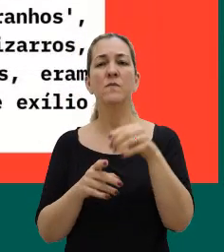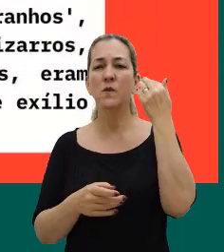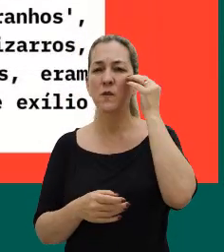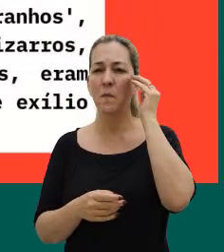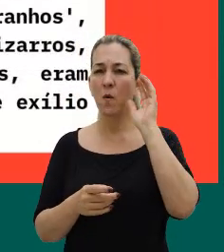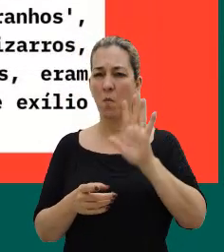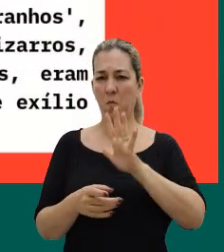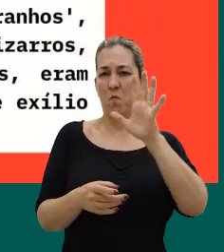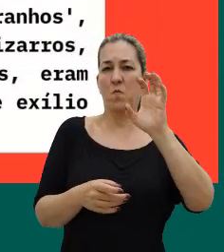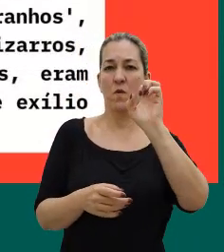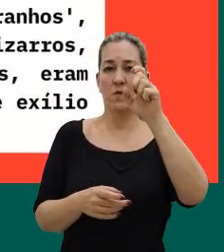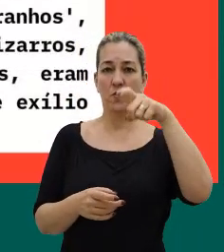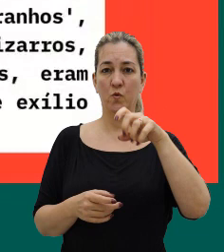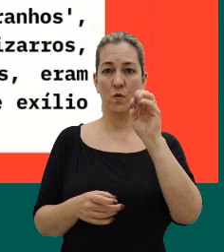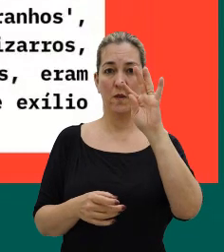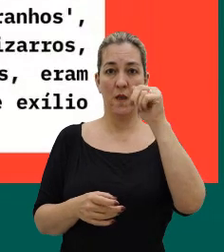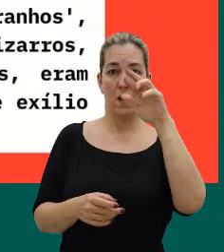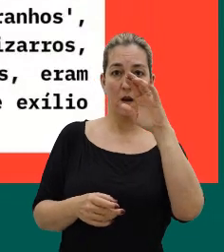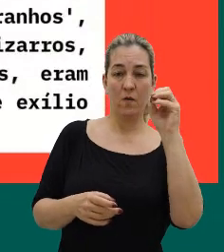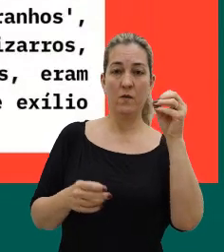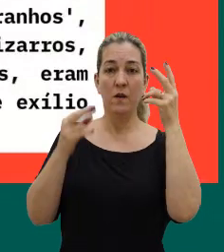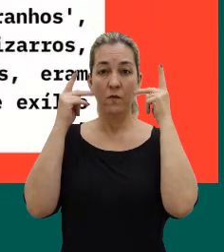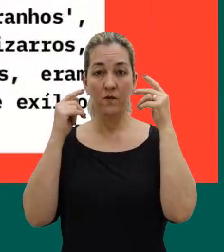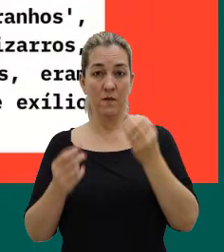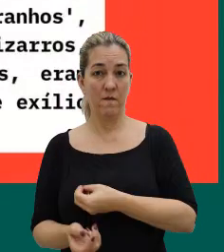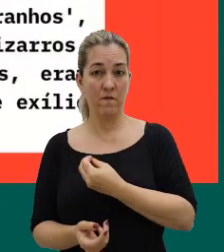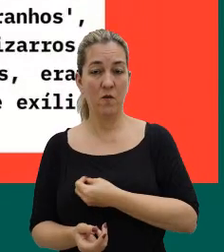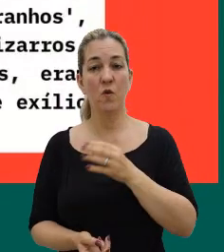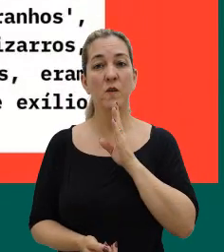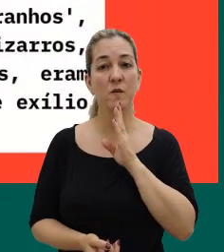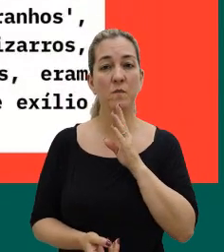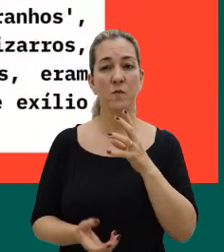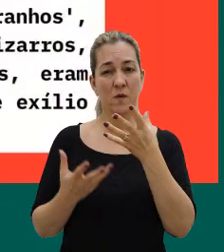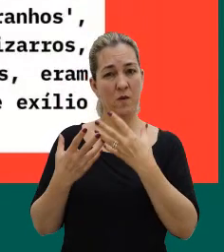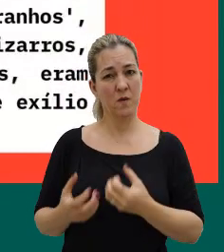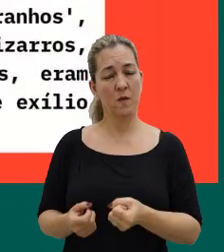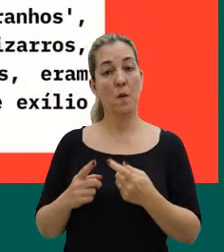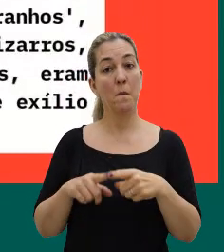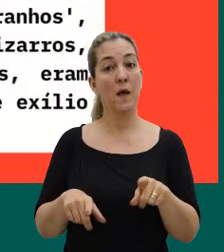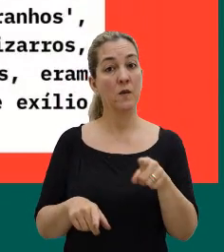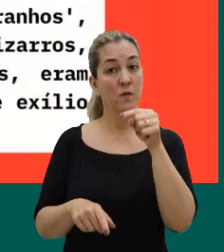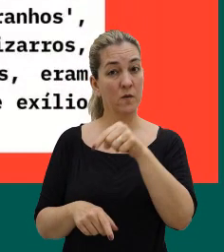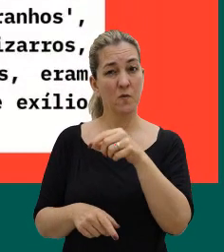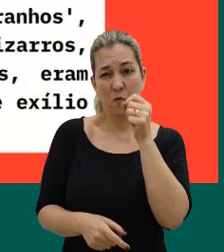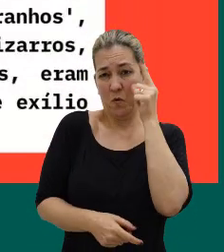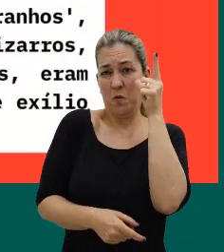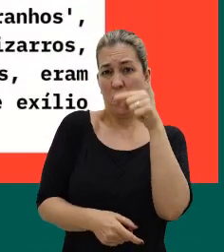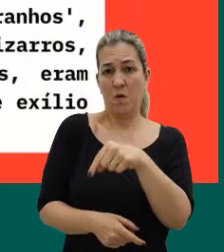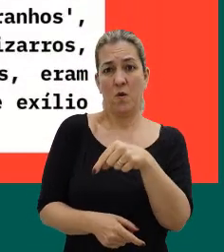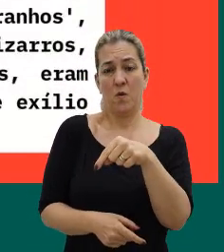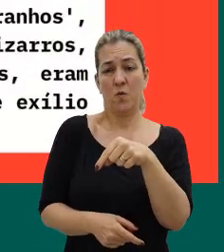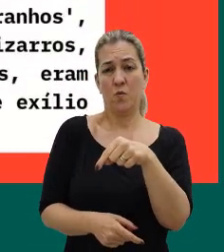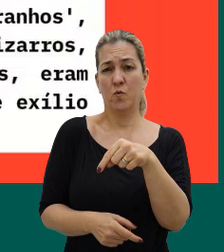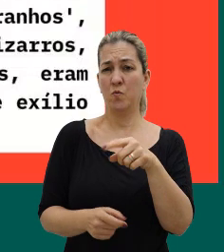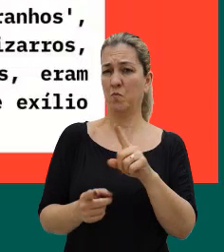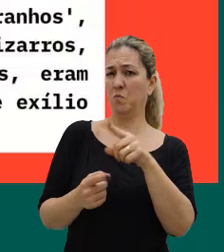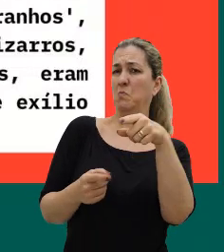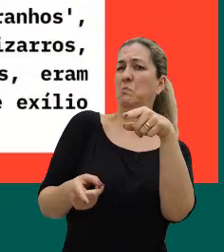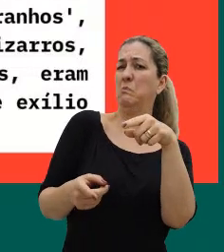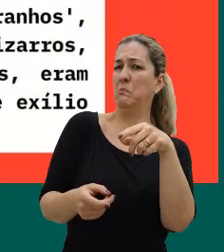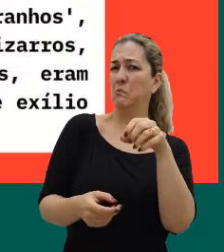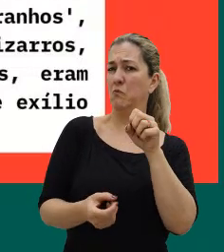a natureza da vida. Os loucos conhecidos, eles eram tolerados, mas aqueles considerados estranhos, desviantes,